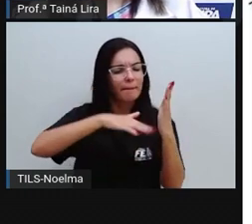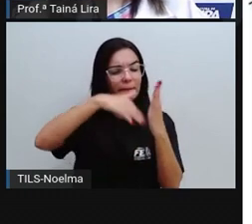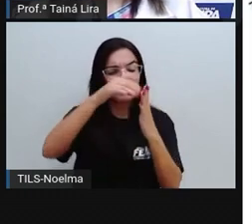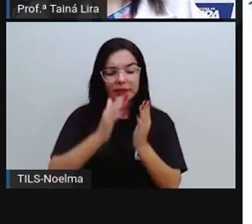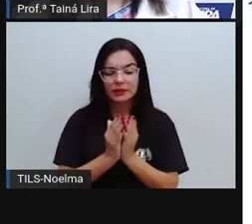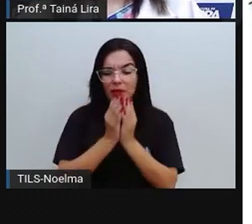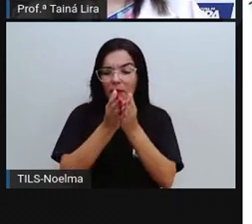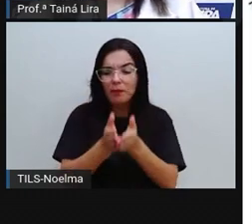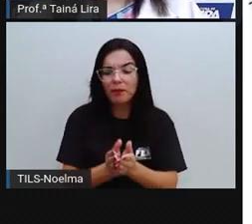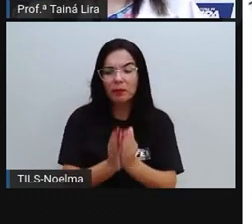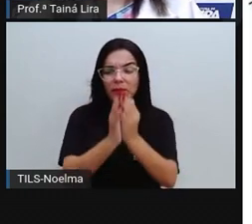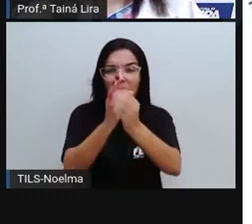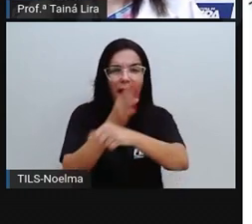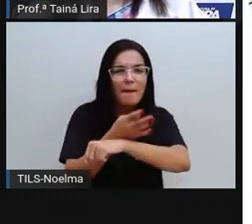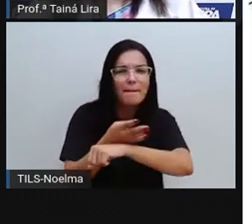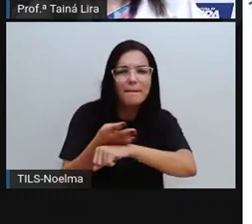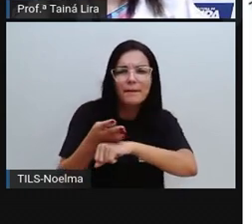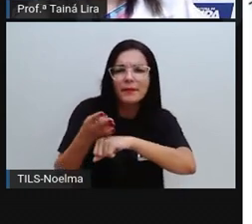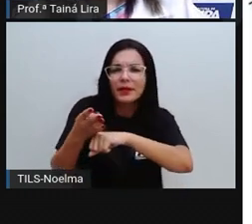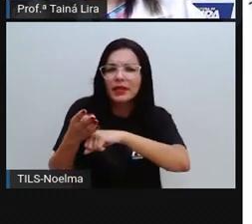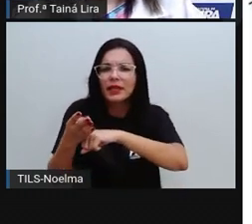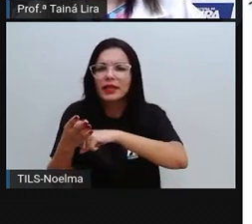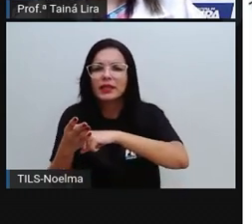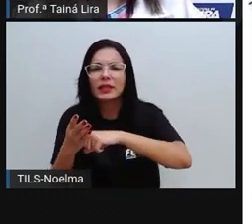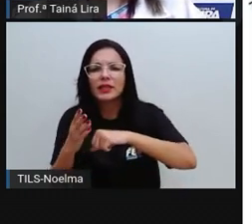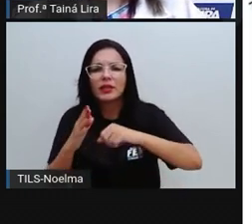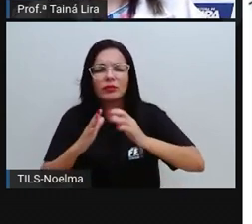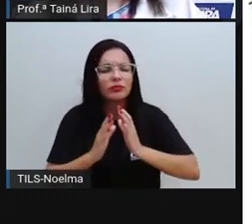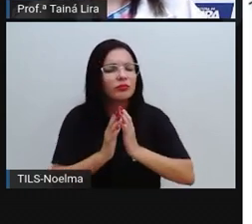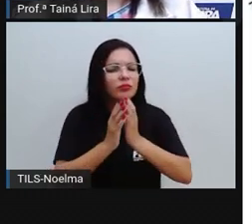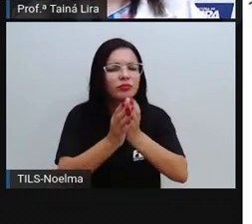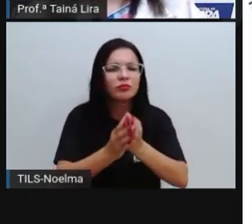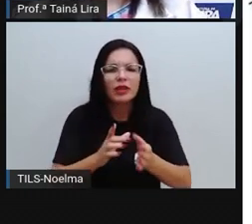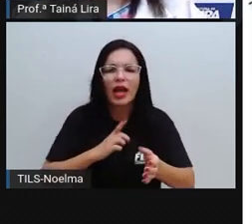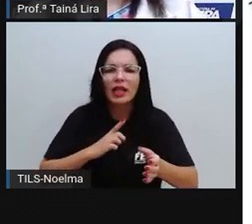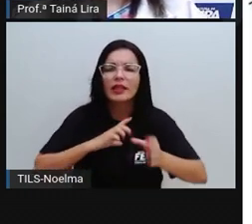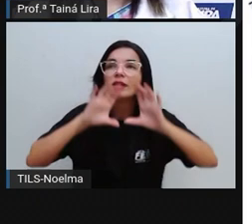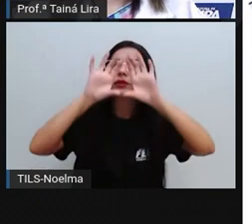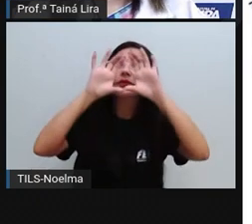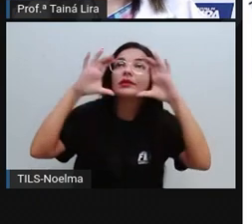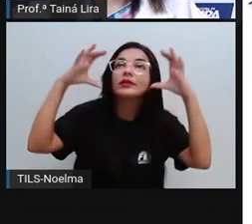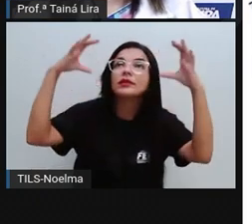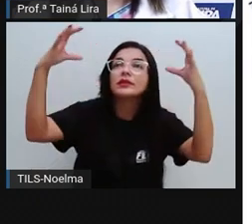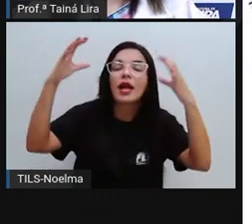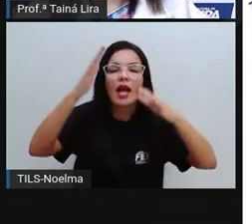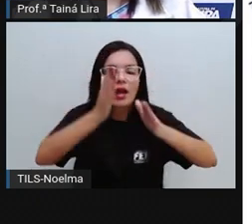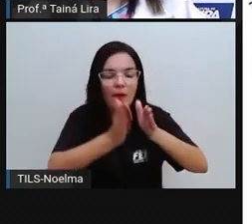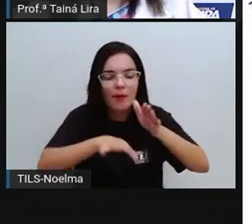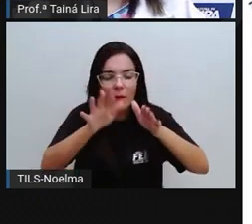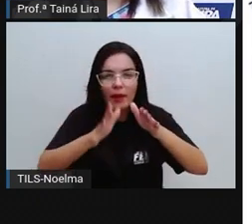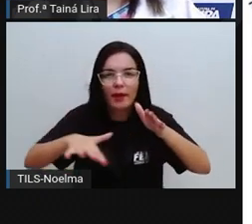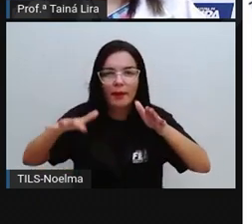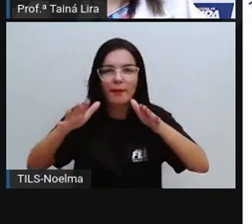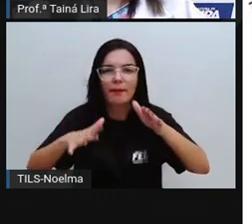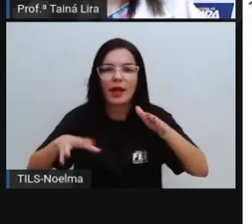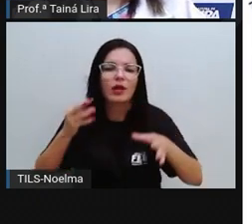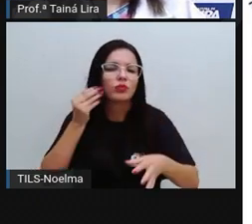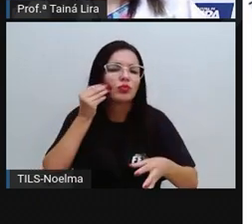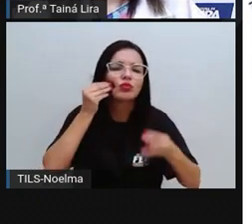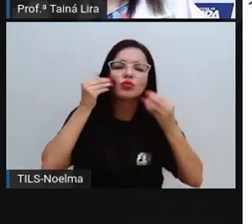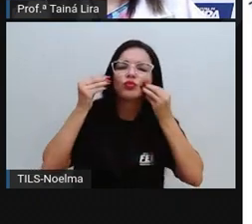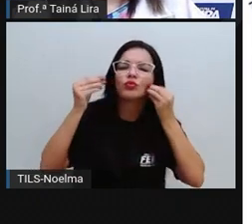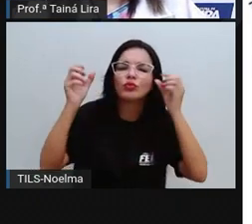céu e mar num beijo azul. Entre as nuvens vem surgindo um lindo avião, rosa e grenar.